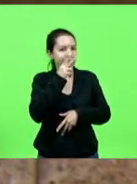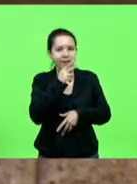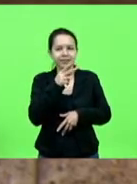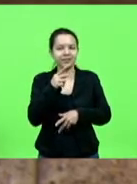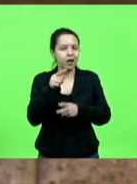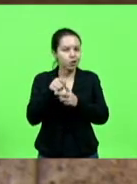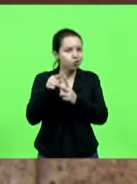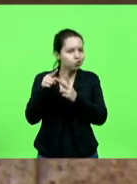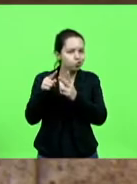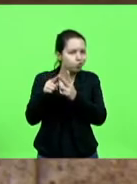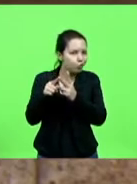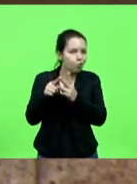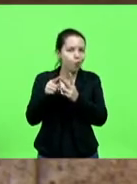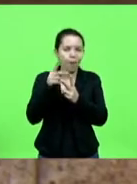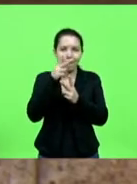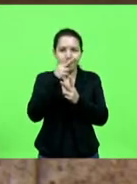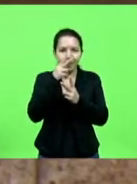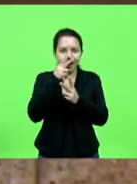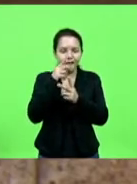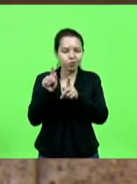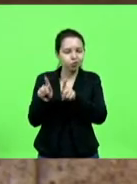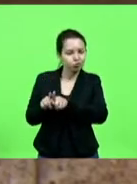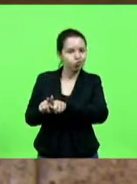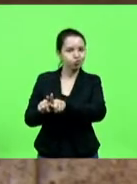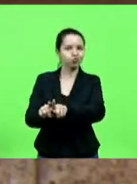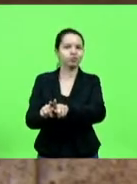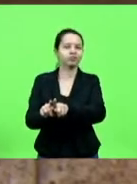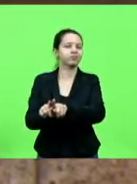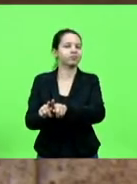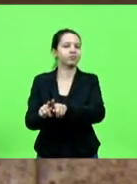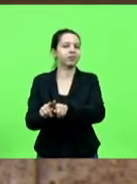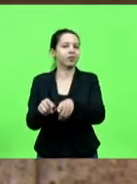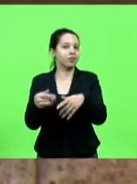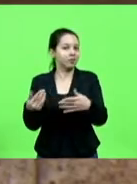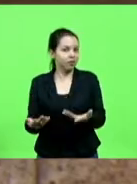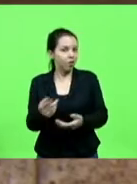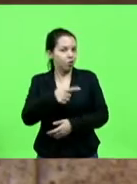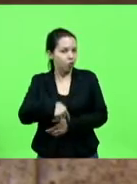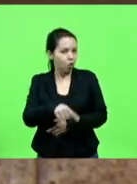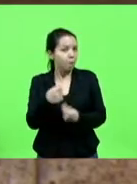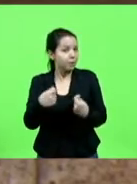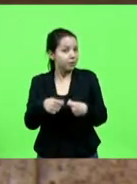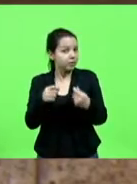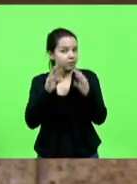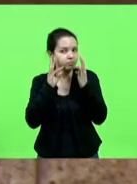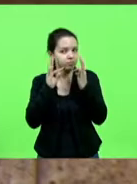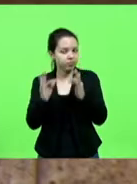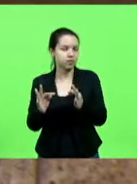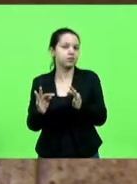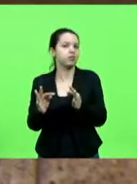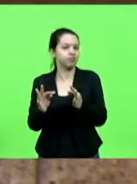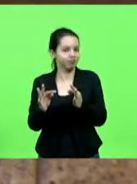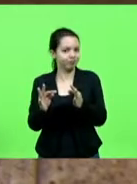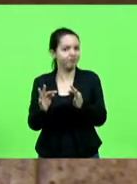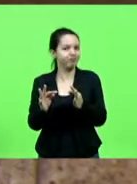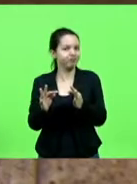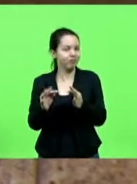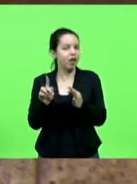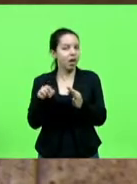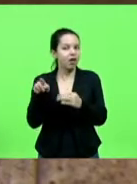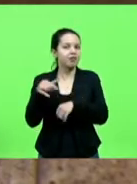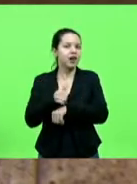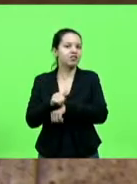É como se fosse um boi de piranha ali. Então, gente tem que ficar atento a essa situação. É uma estratégia.